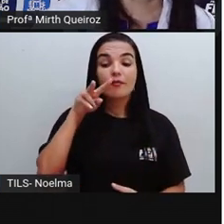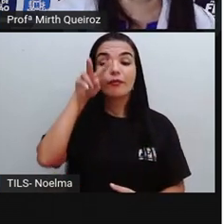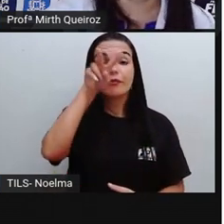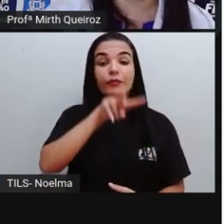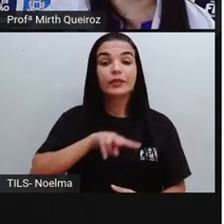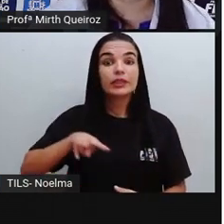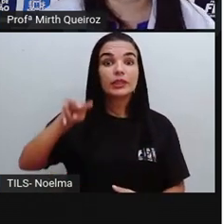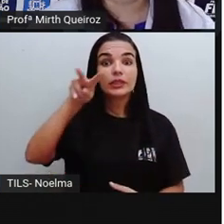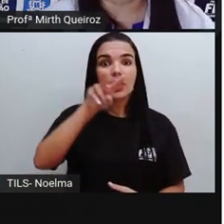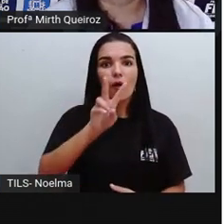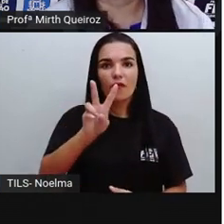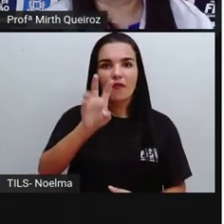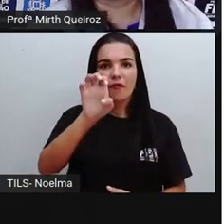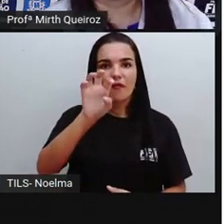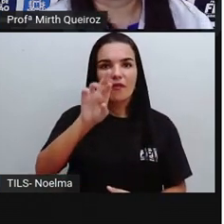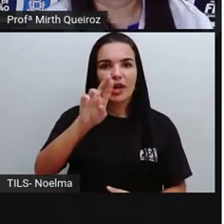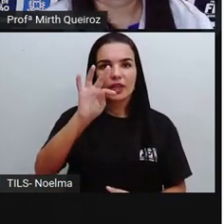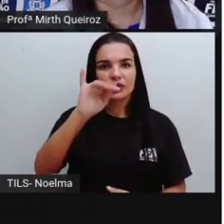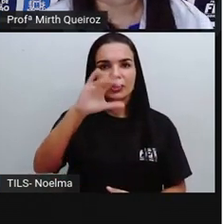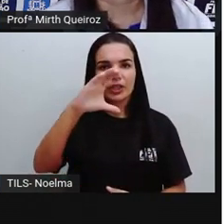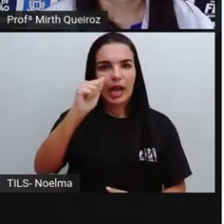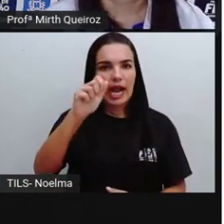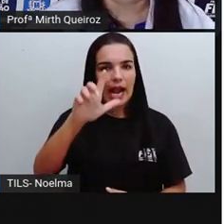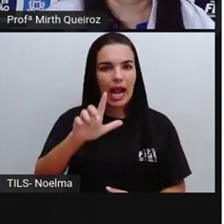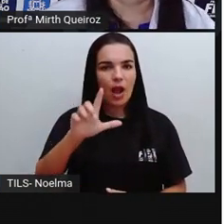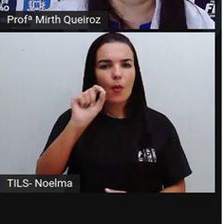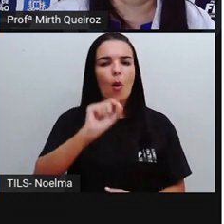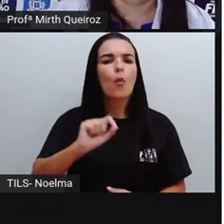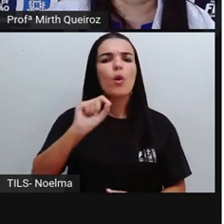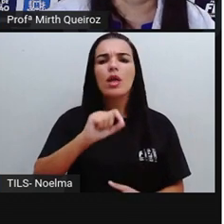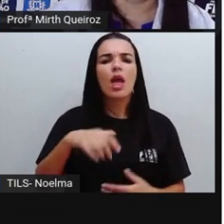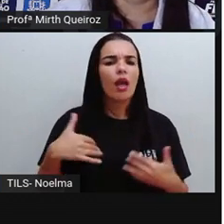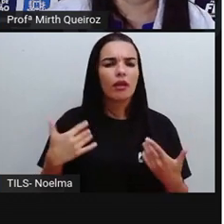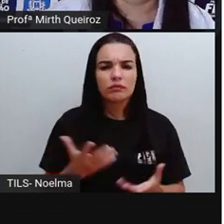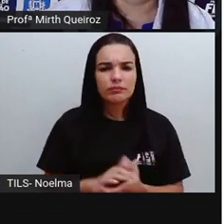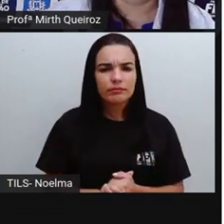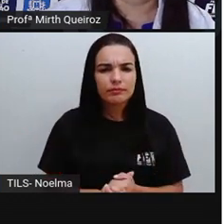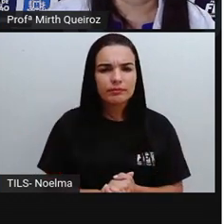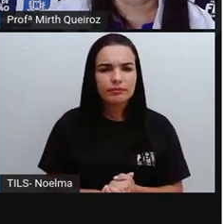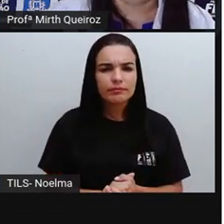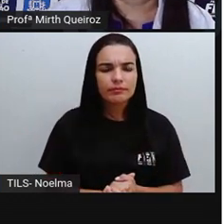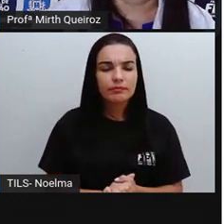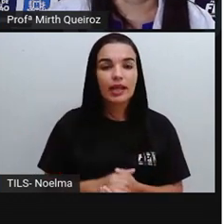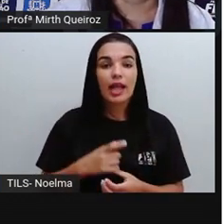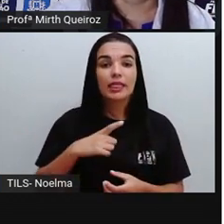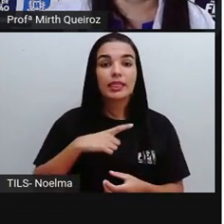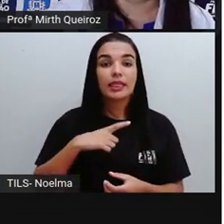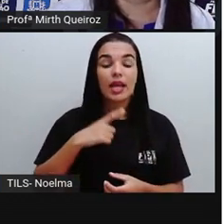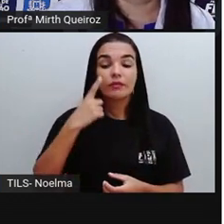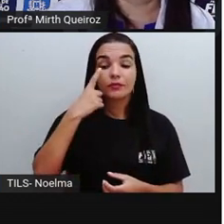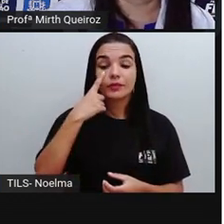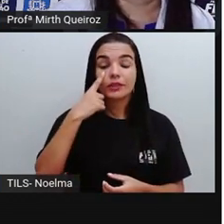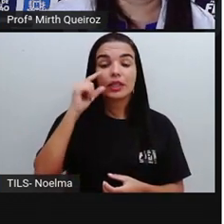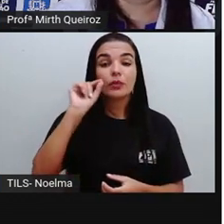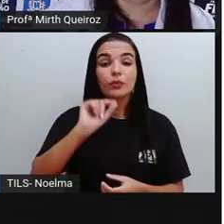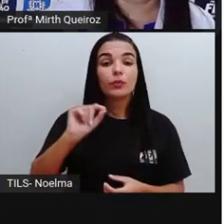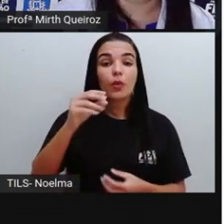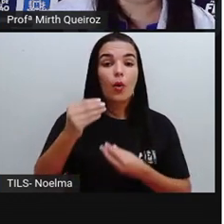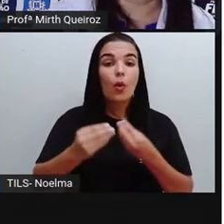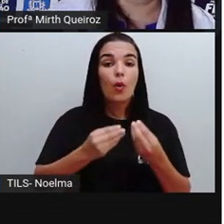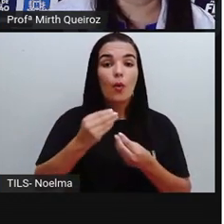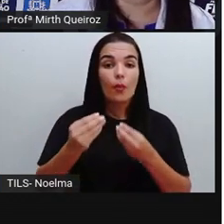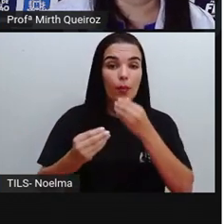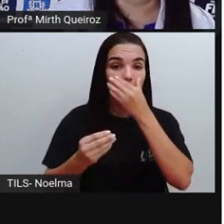Já na visão vertical, a cadeira, ela é vista, né?